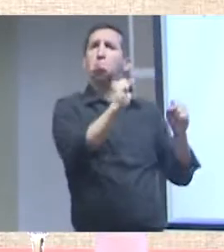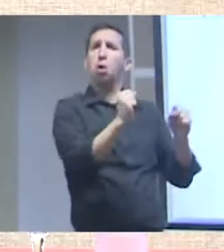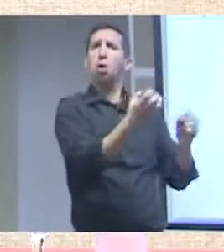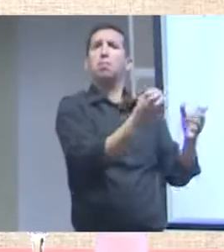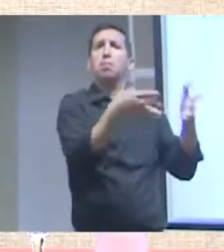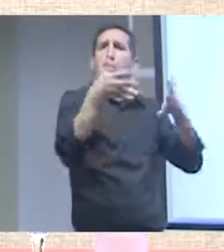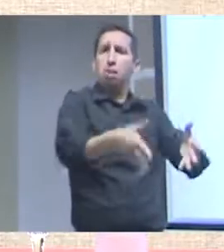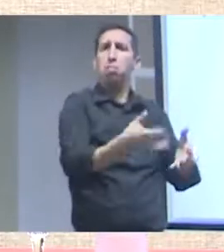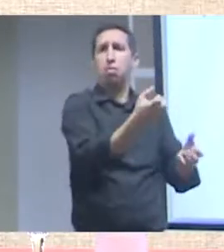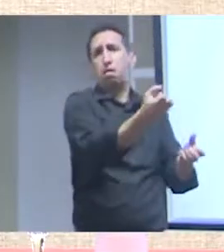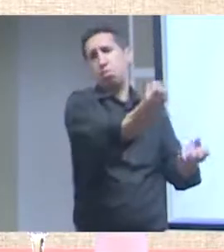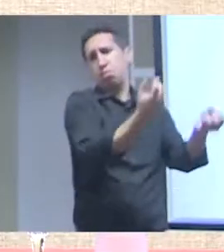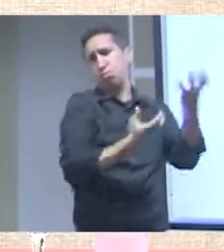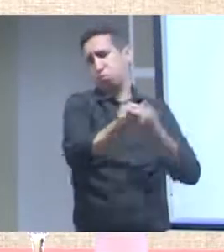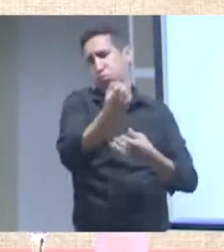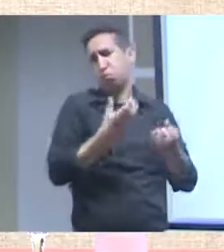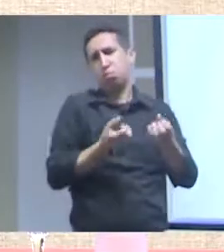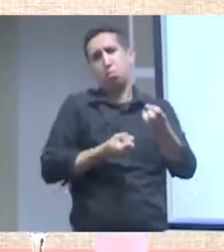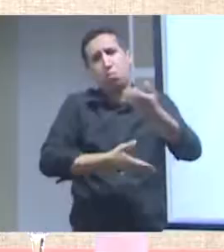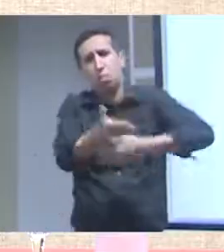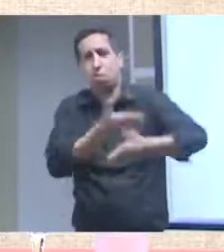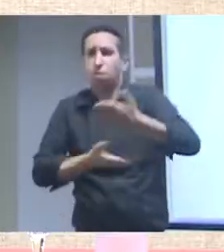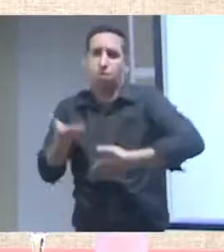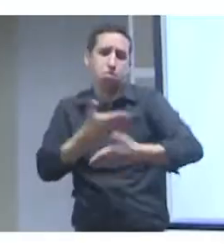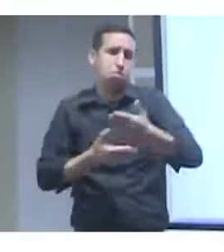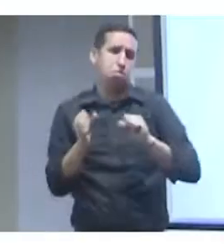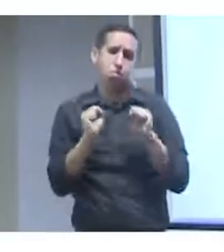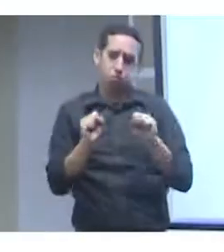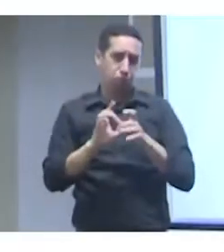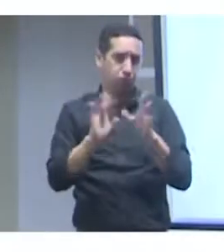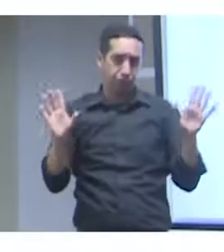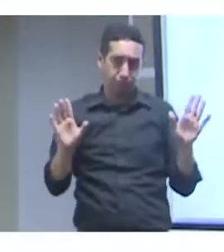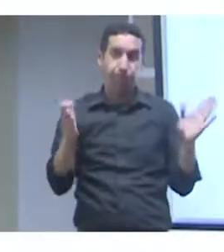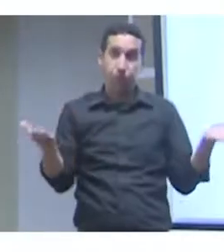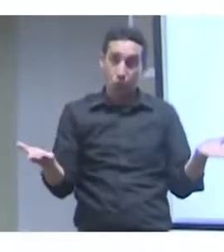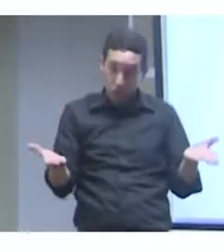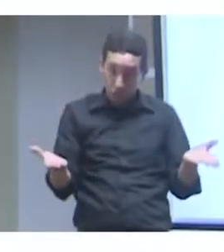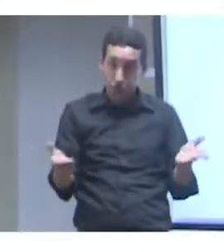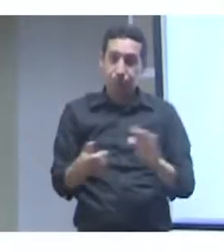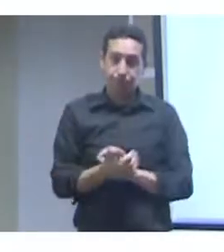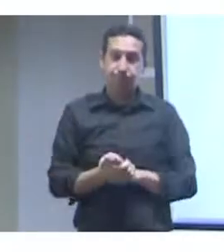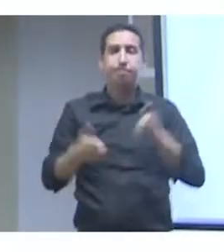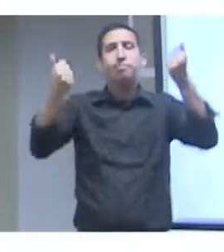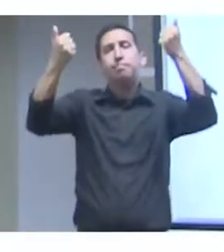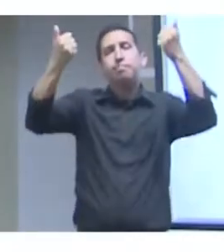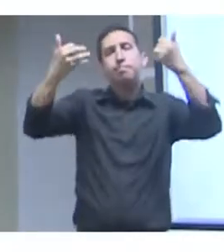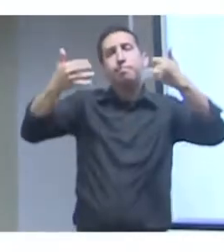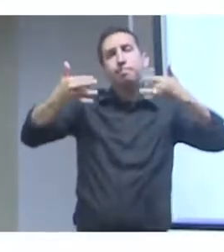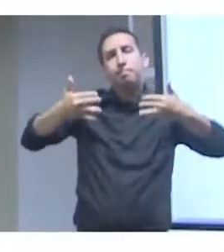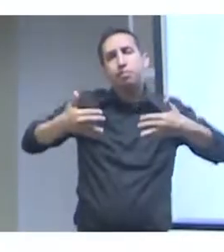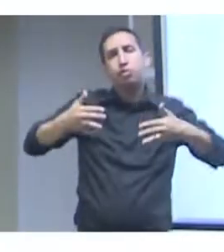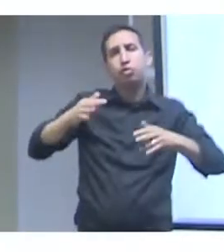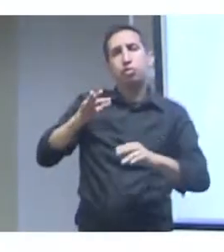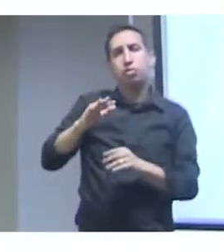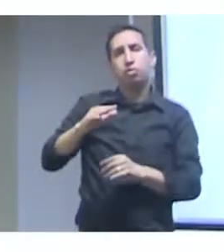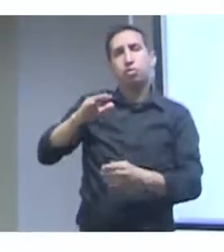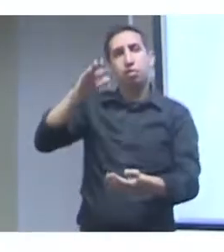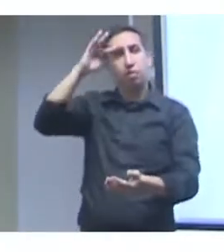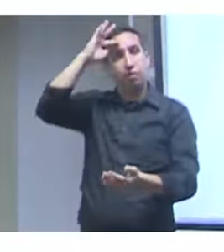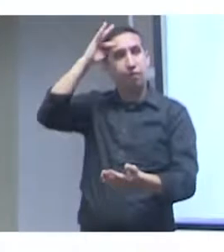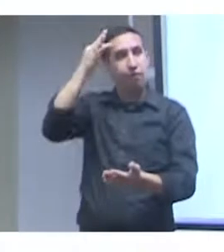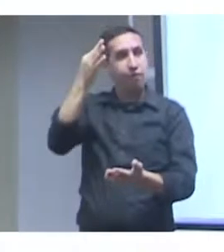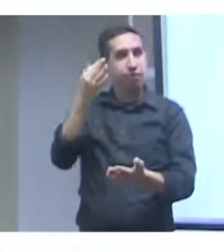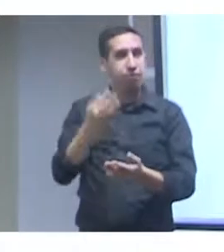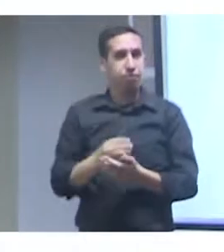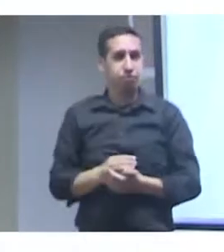Portanto, hoje já se fala de uma fé open science, de uma open science justa,